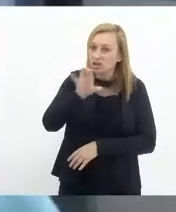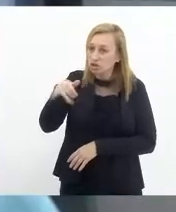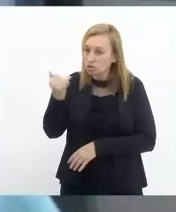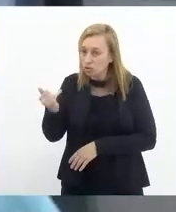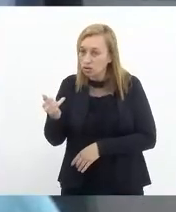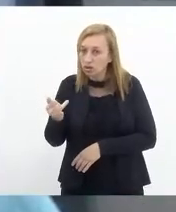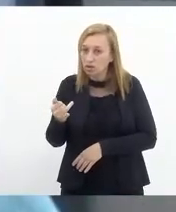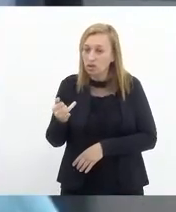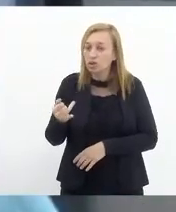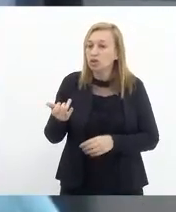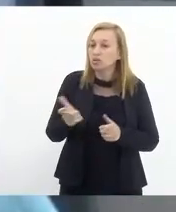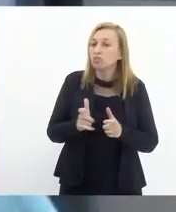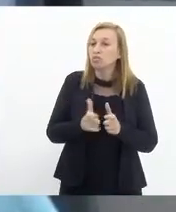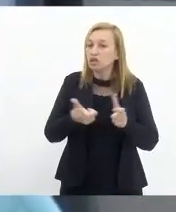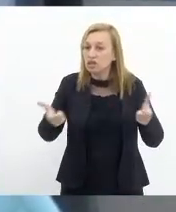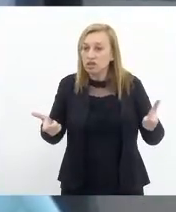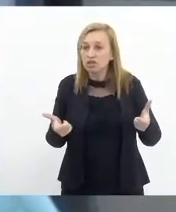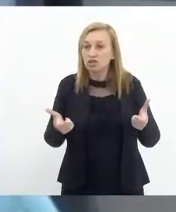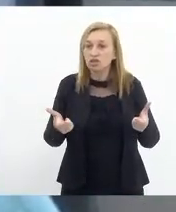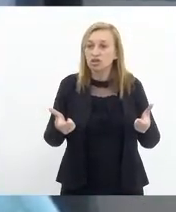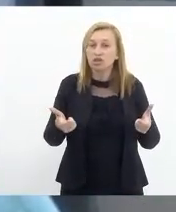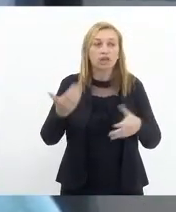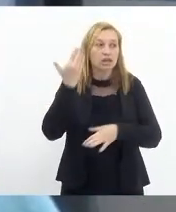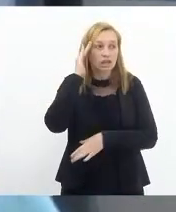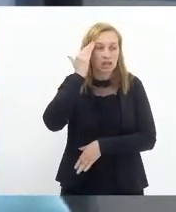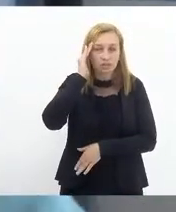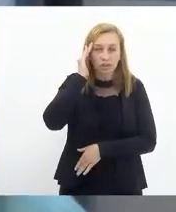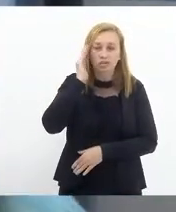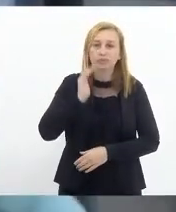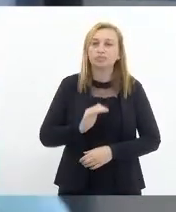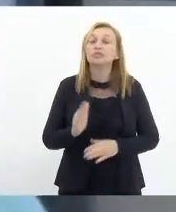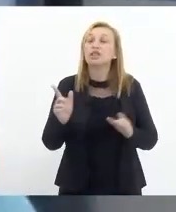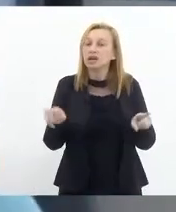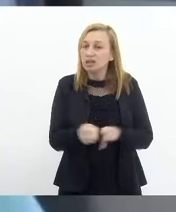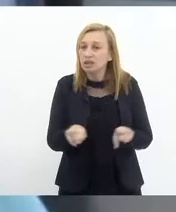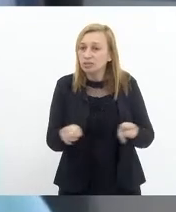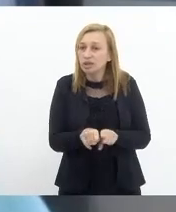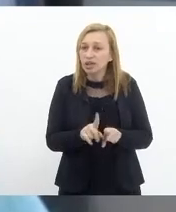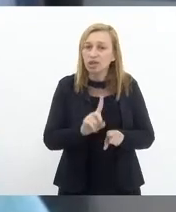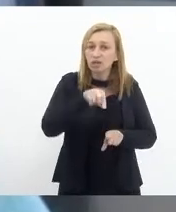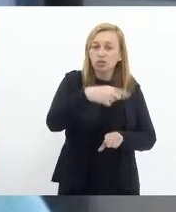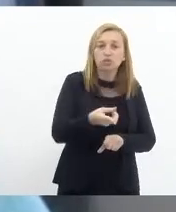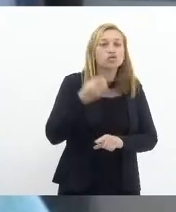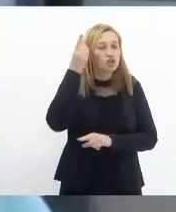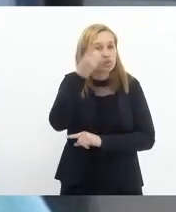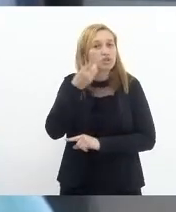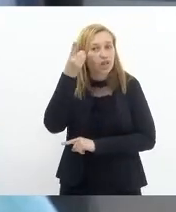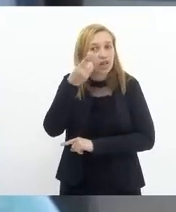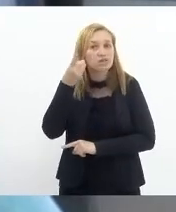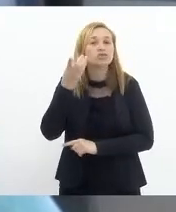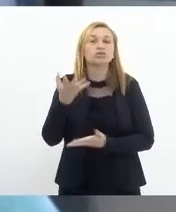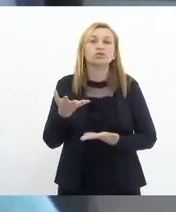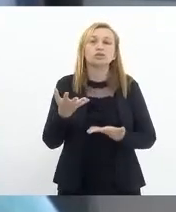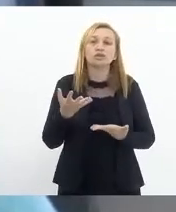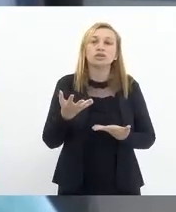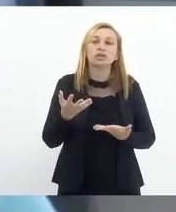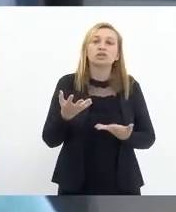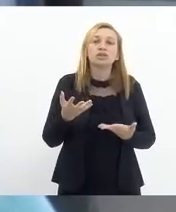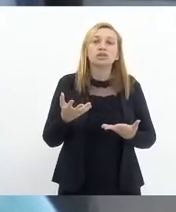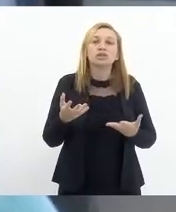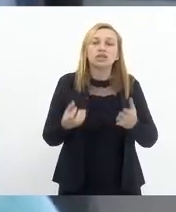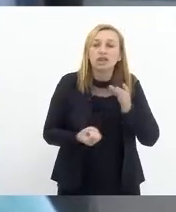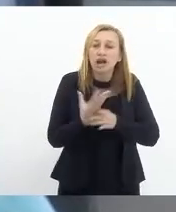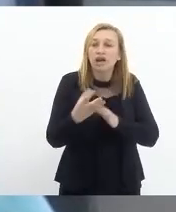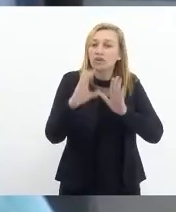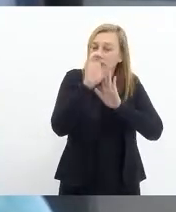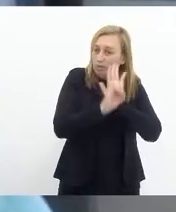promoveu um grande, amplo entendimento. E também a todos os deputados e deputadas que fizeram emendas